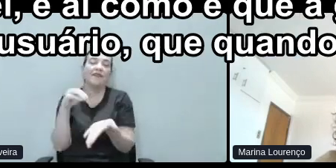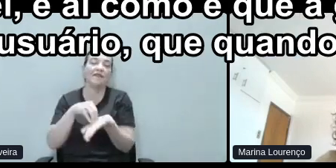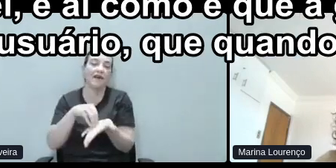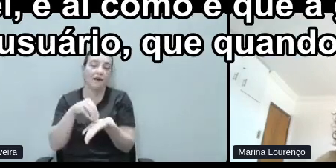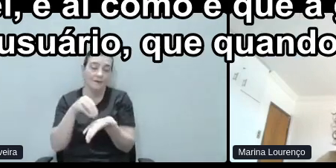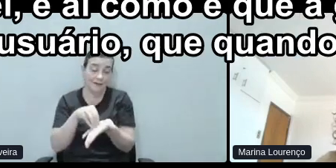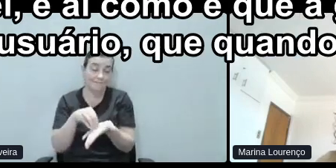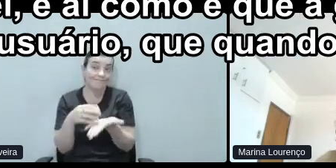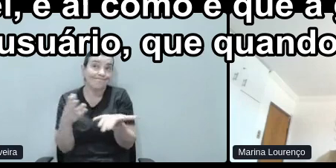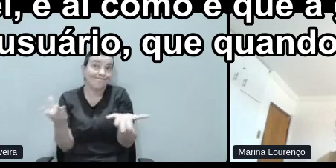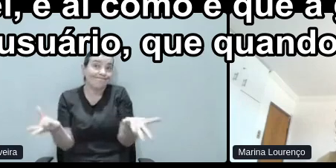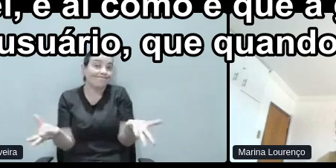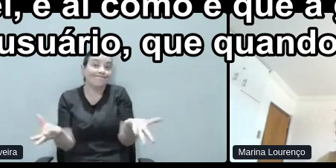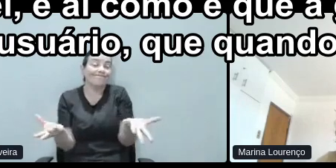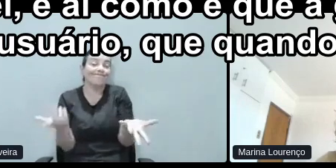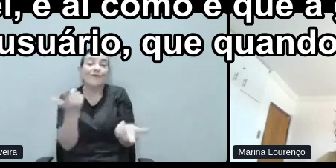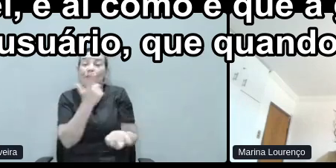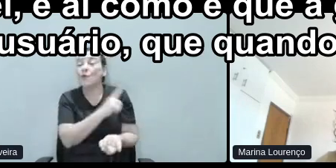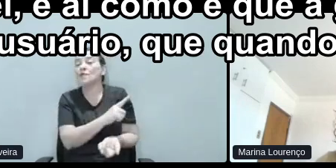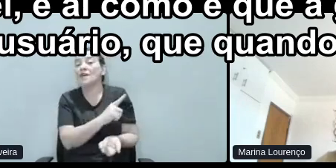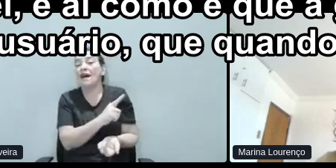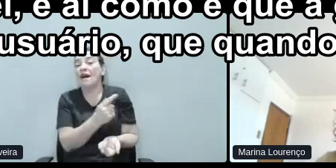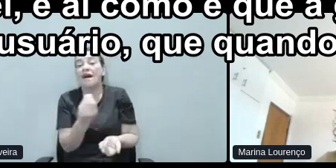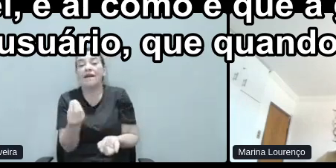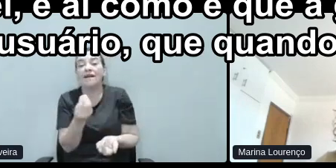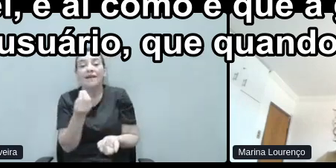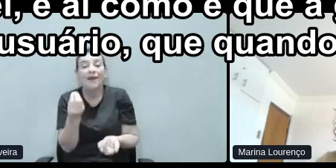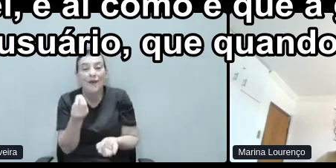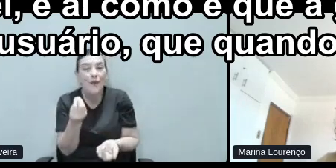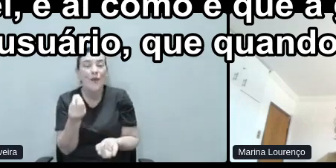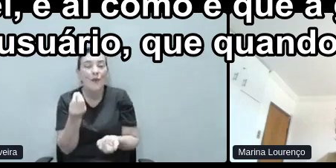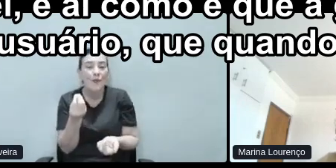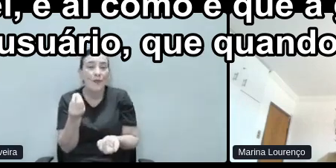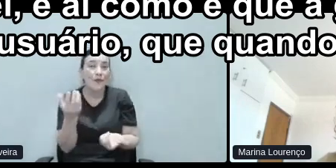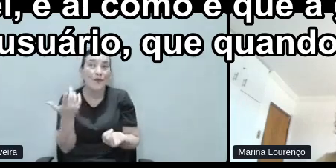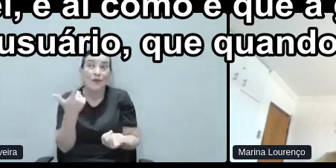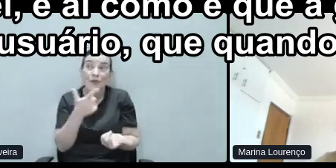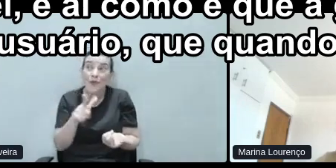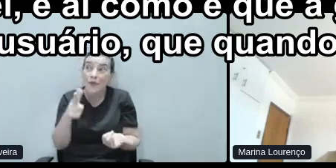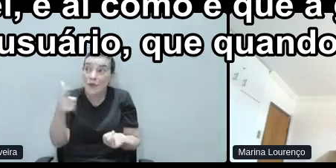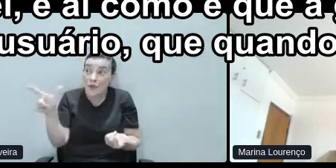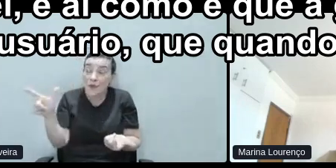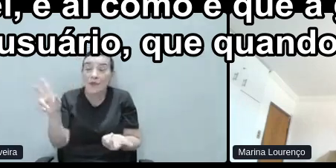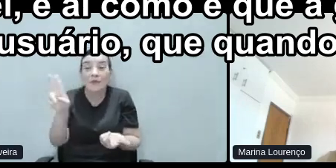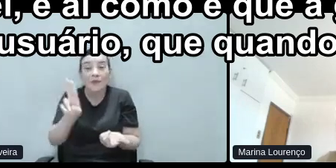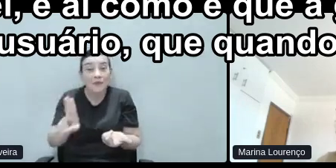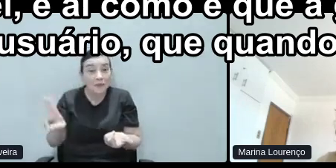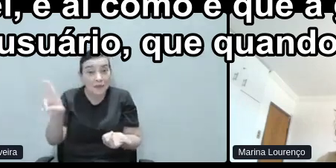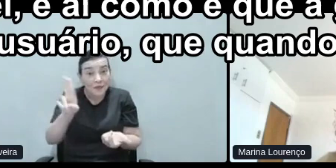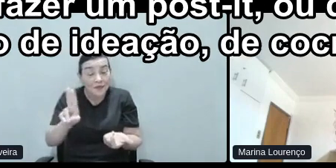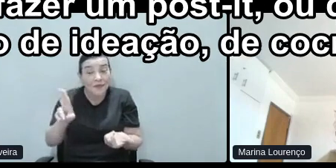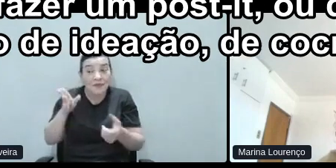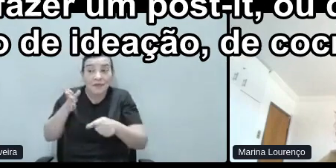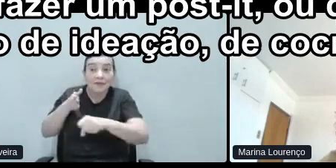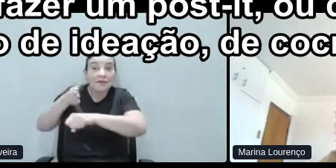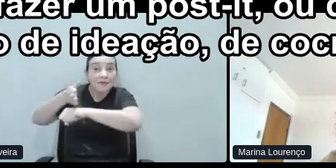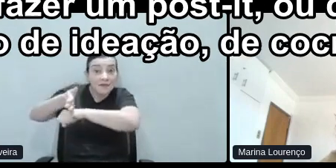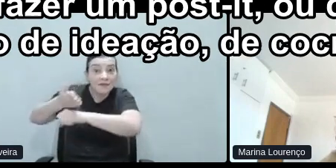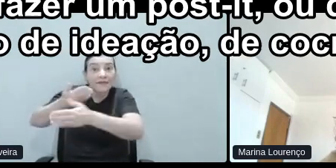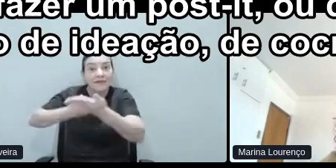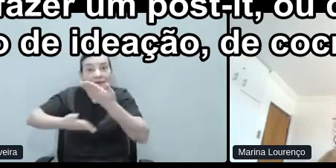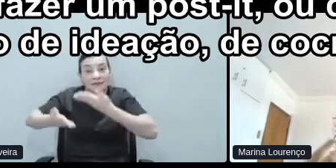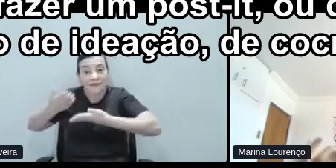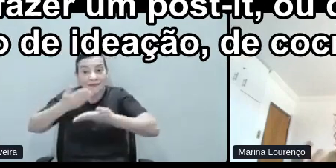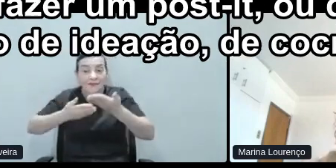aí, como é que a gente consegue que outro usuário, que quando tenha que acessar, interagir, fazer um